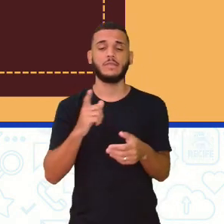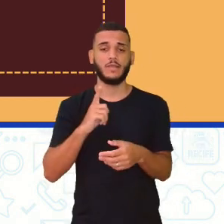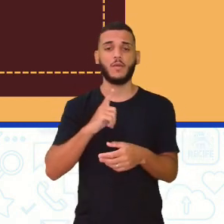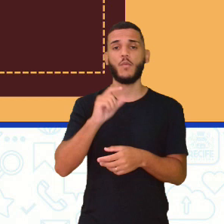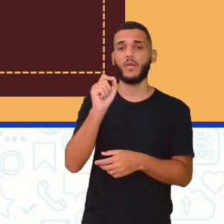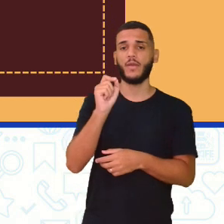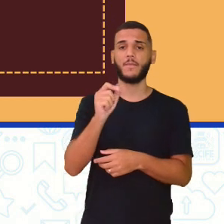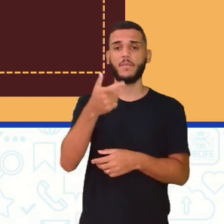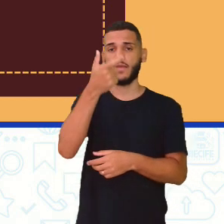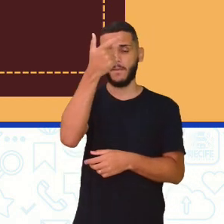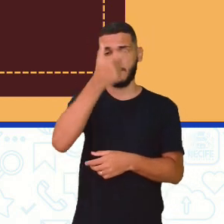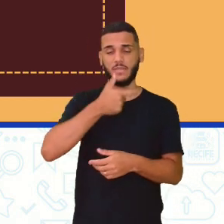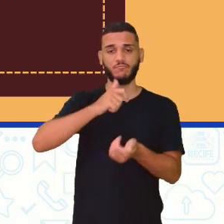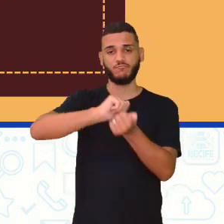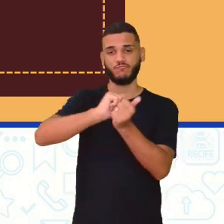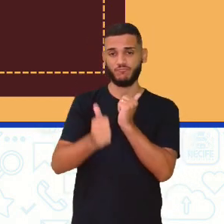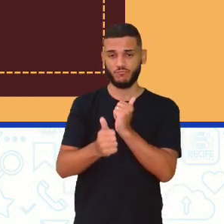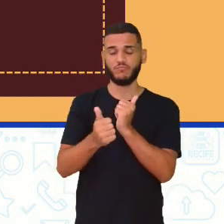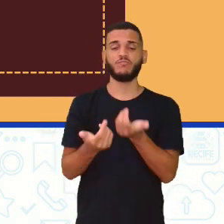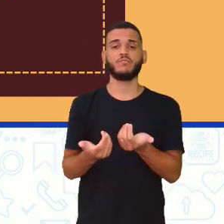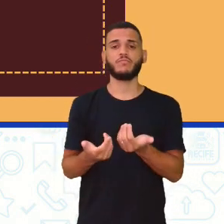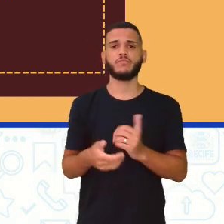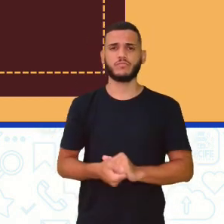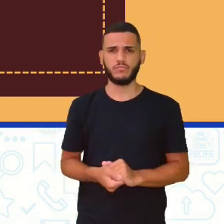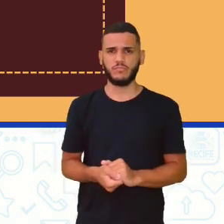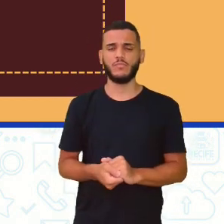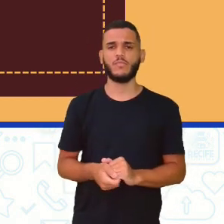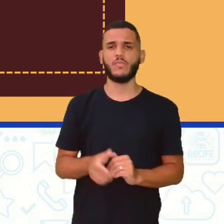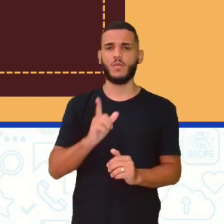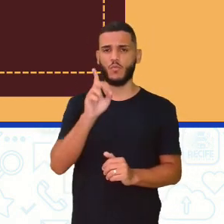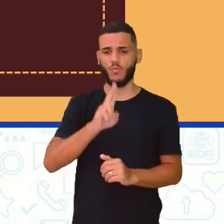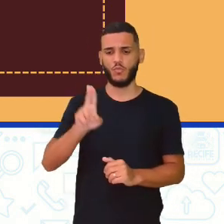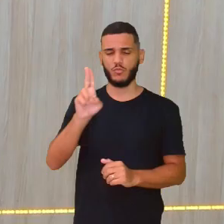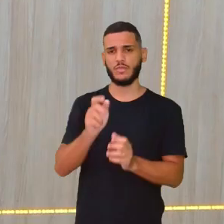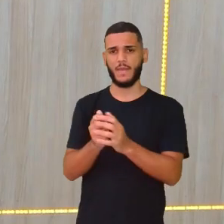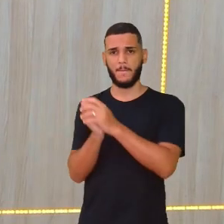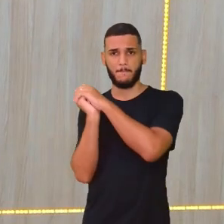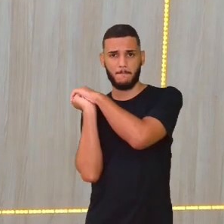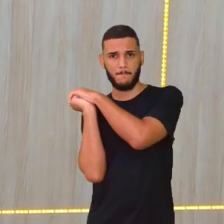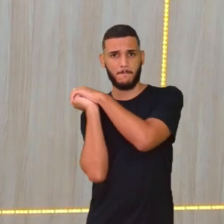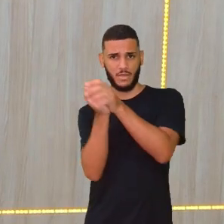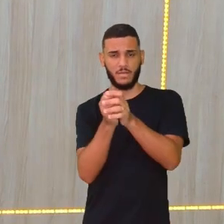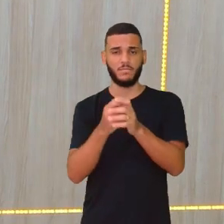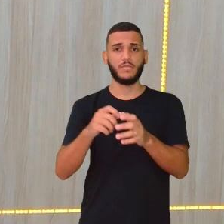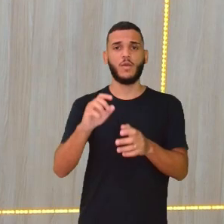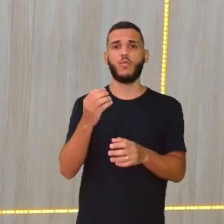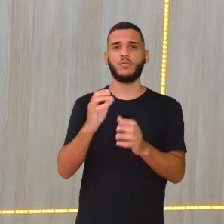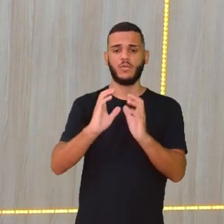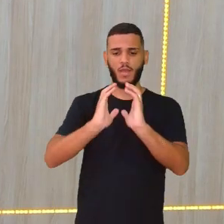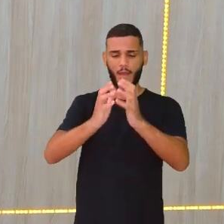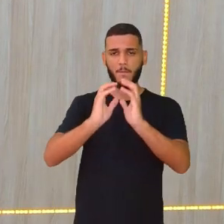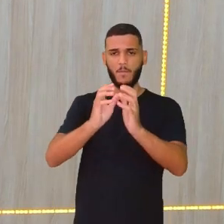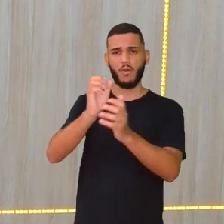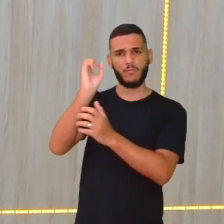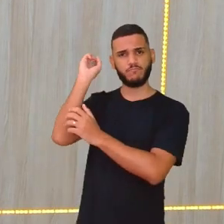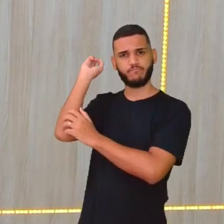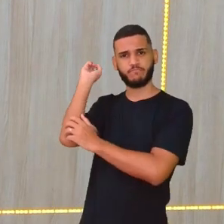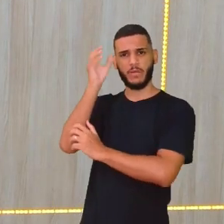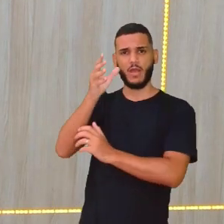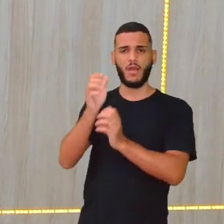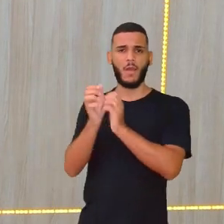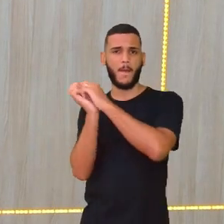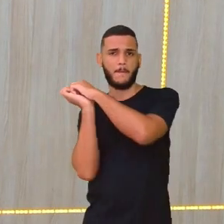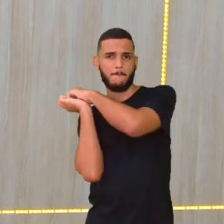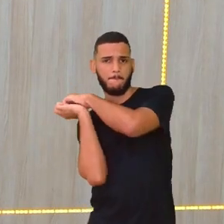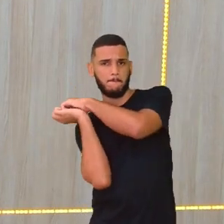onde o jogador, né? Tem um jogador lá com taco e o outro arremessa a bola e ele tenta rebater